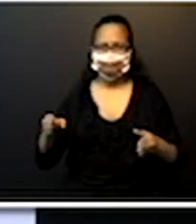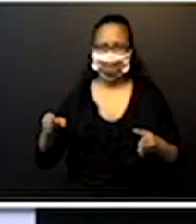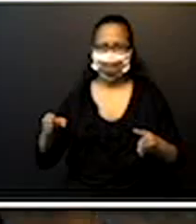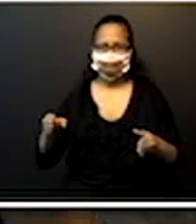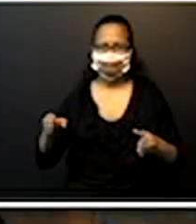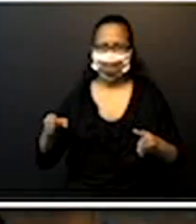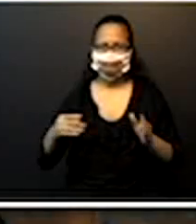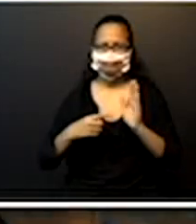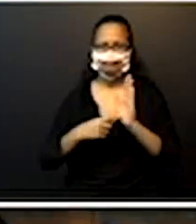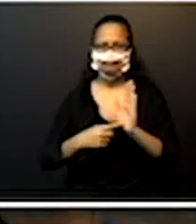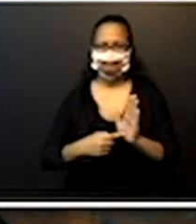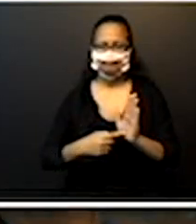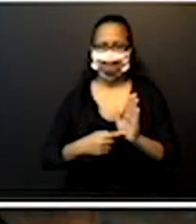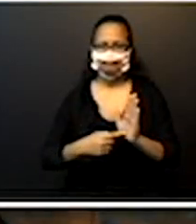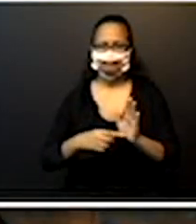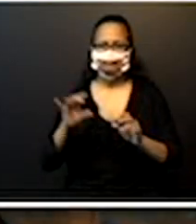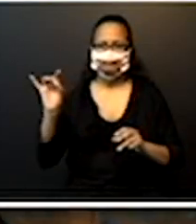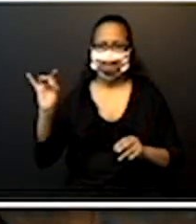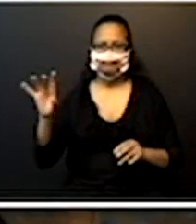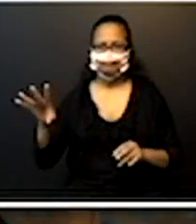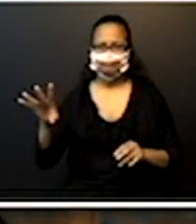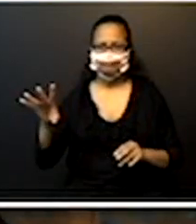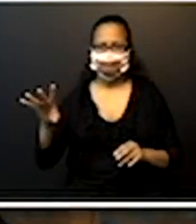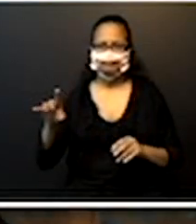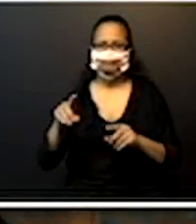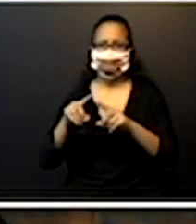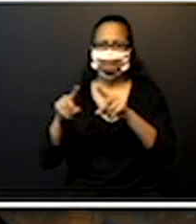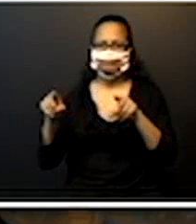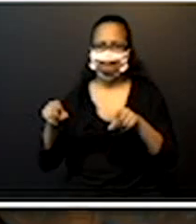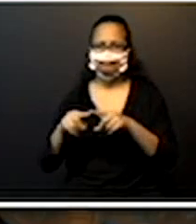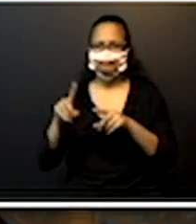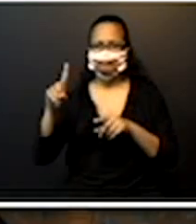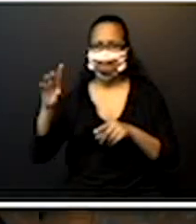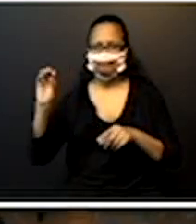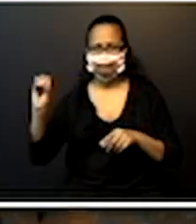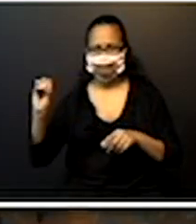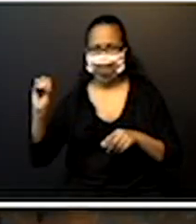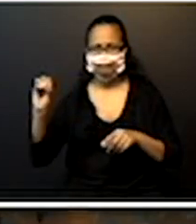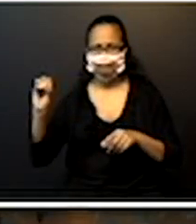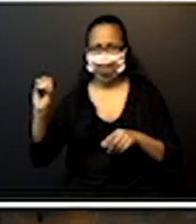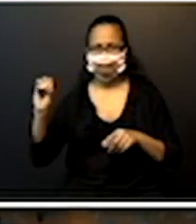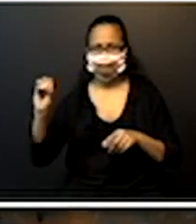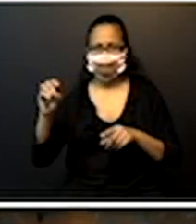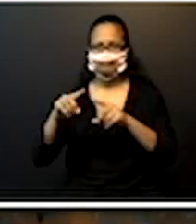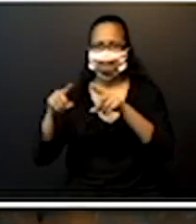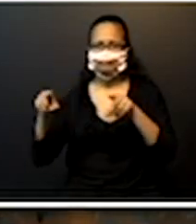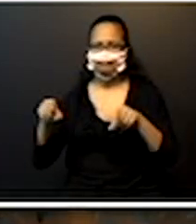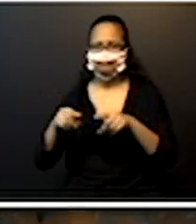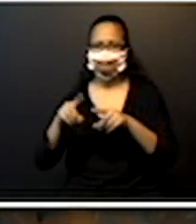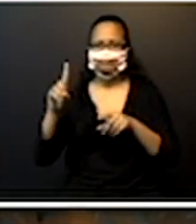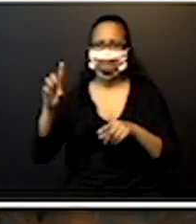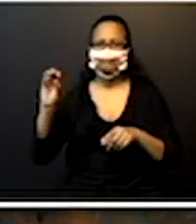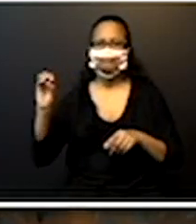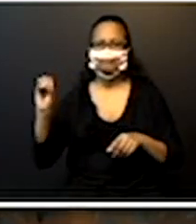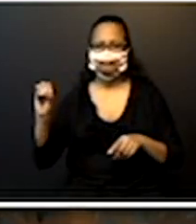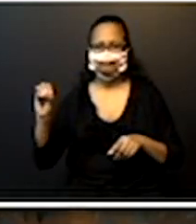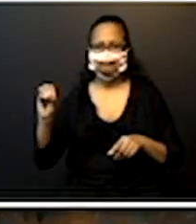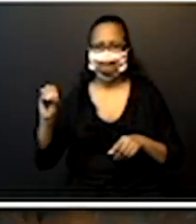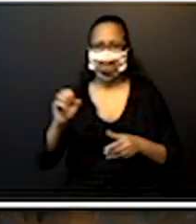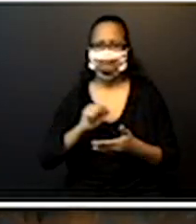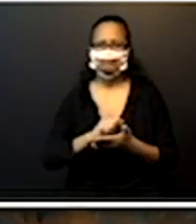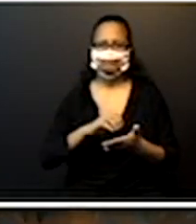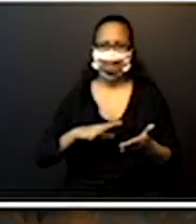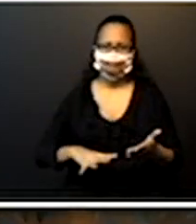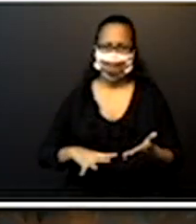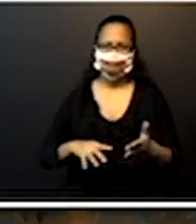só sai nota de 10 e de 100. O exercício nos pergunta quantas cédulas de 100